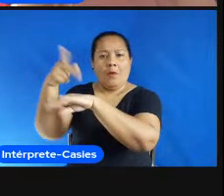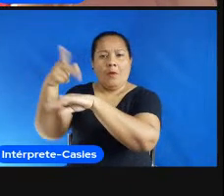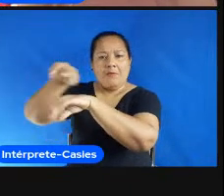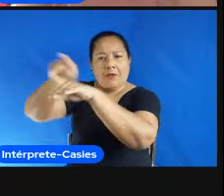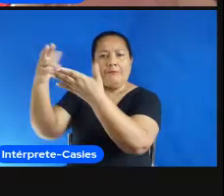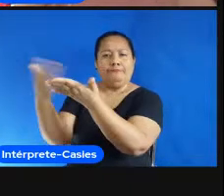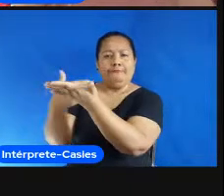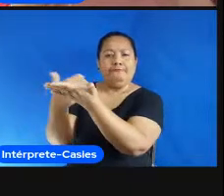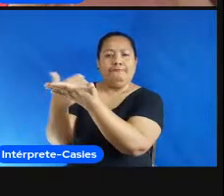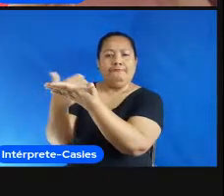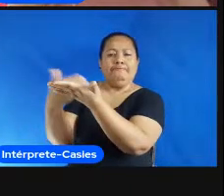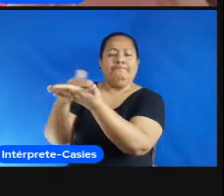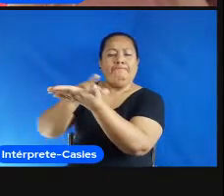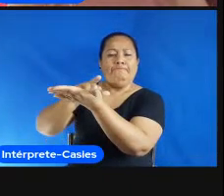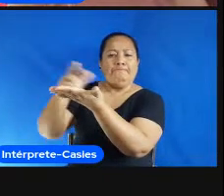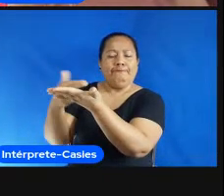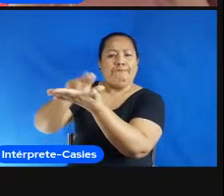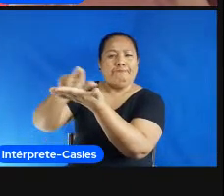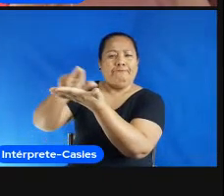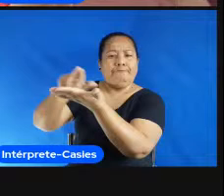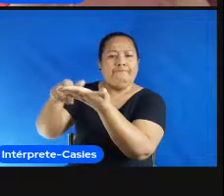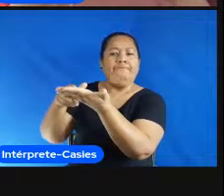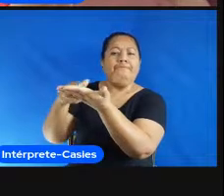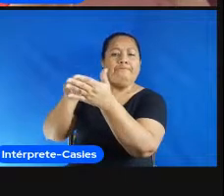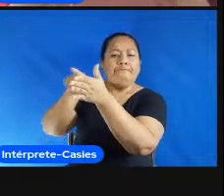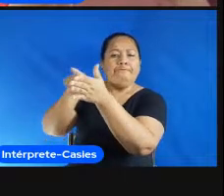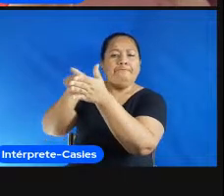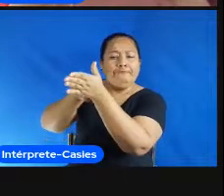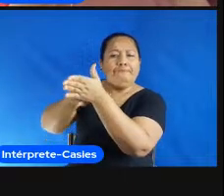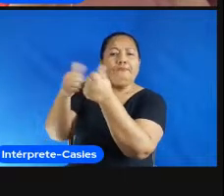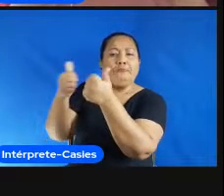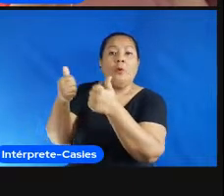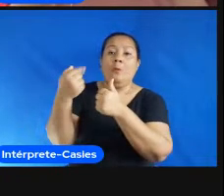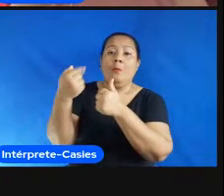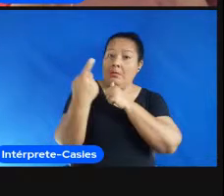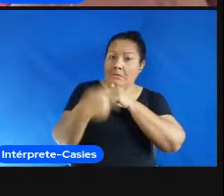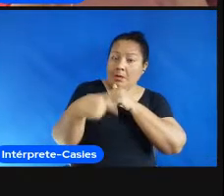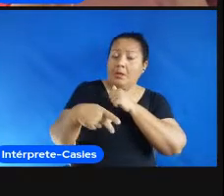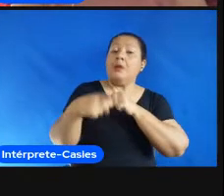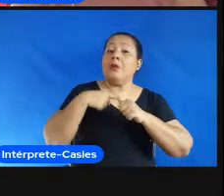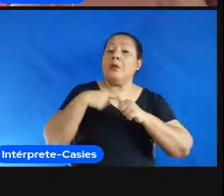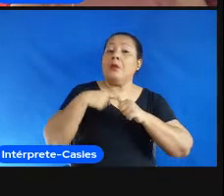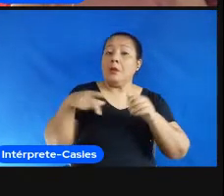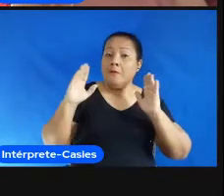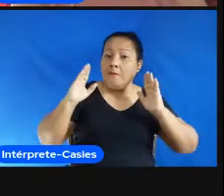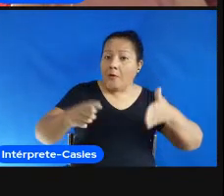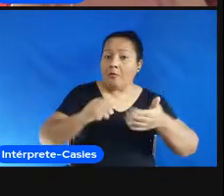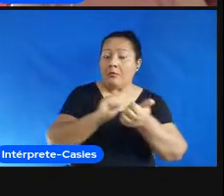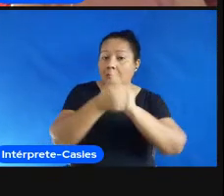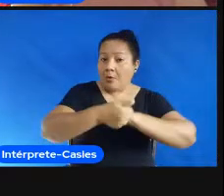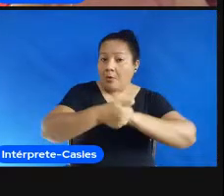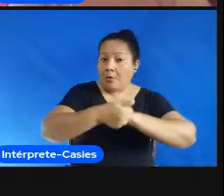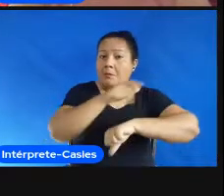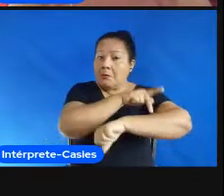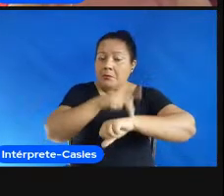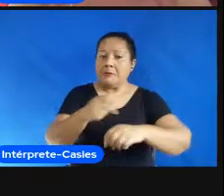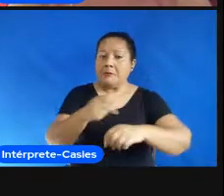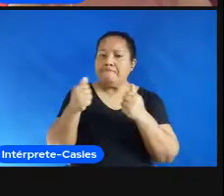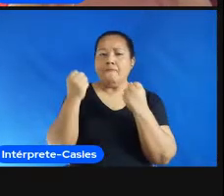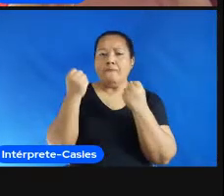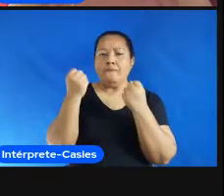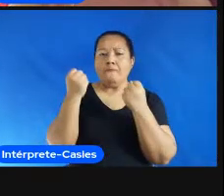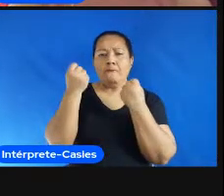reforçar também a gente já tem uma pedagogia do esporte bastante sólida aqui no Brasil tanto em termos de práticas né como em termos de